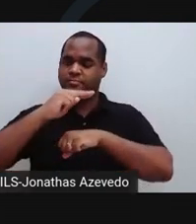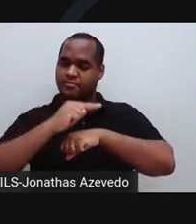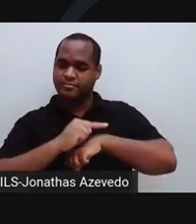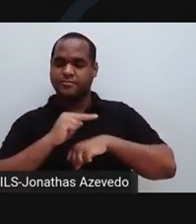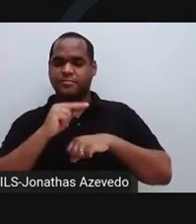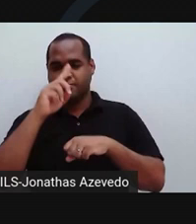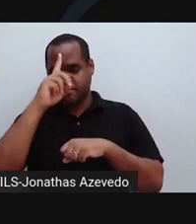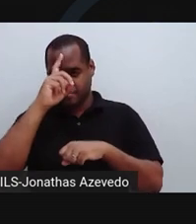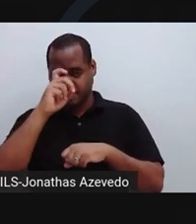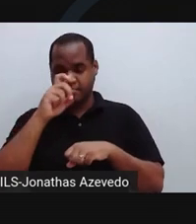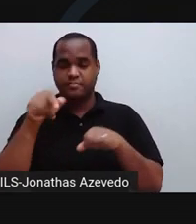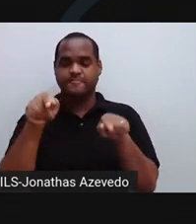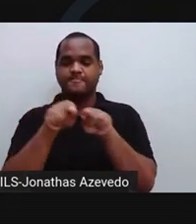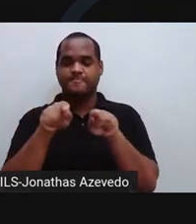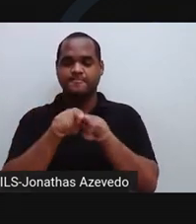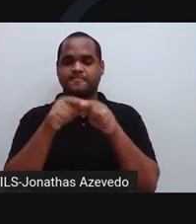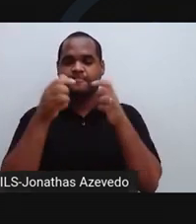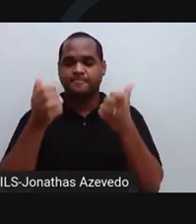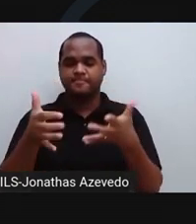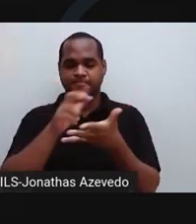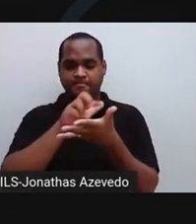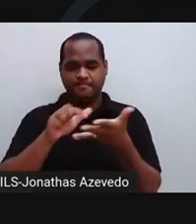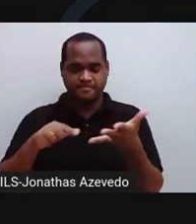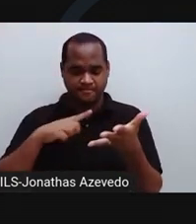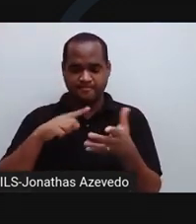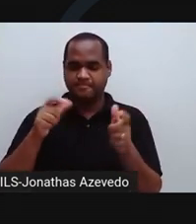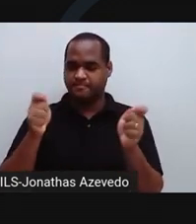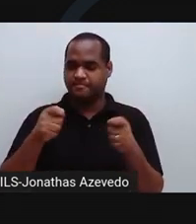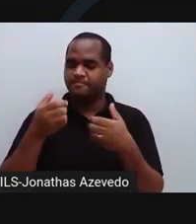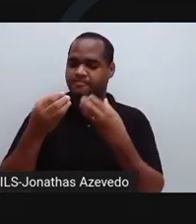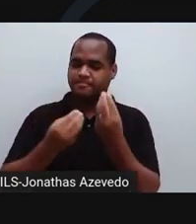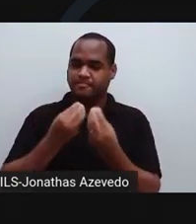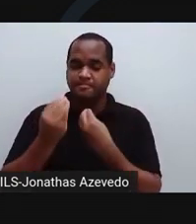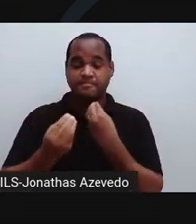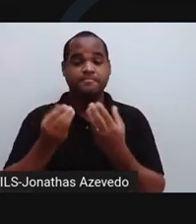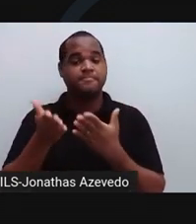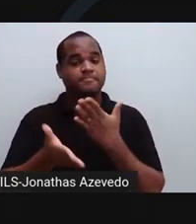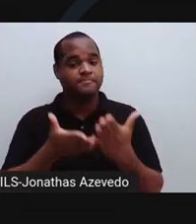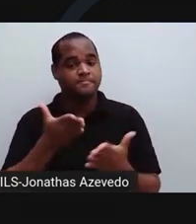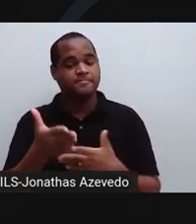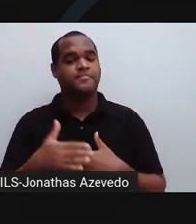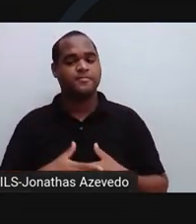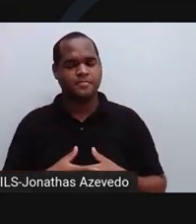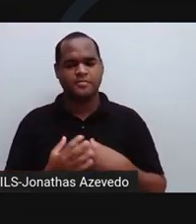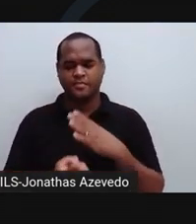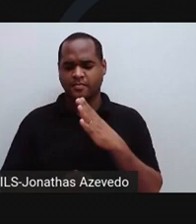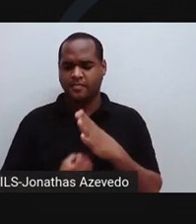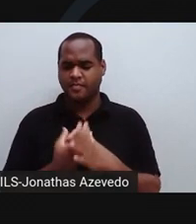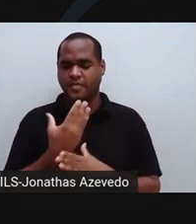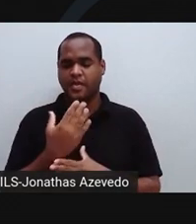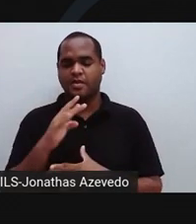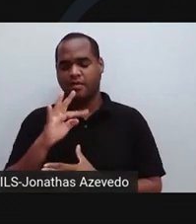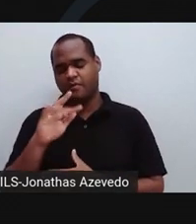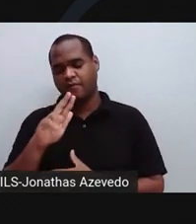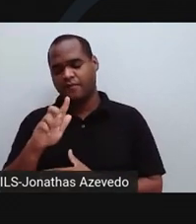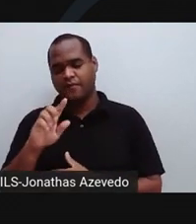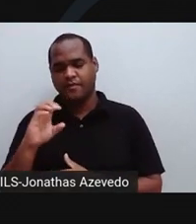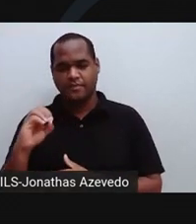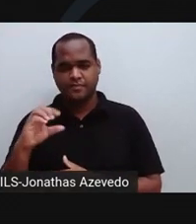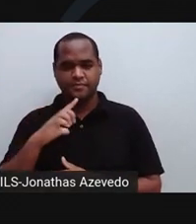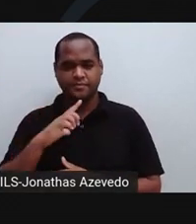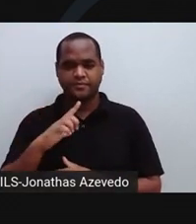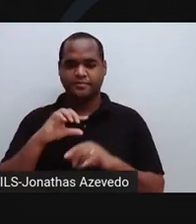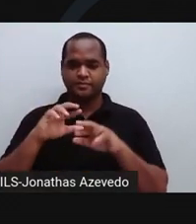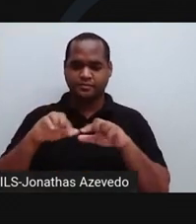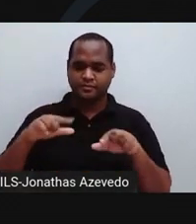E também o que dizem os especialistas sobre prevenção e tratamento? Então, primeiro a origem. Todo mundo já ouviu falar de micro-organismos, como fungos e